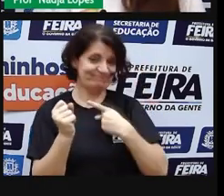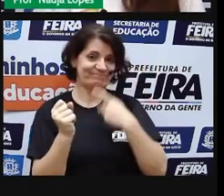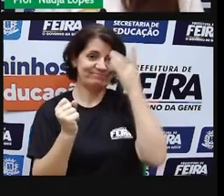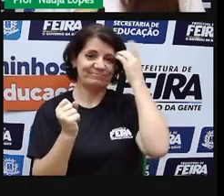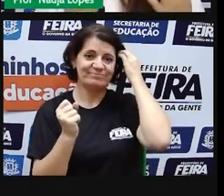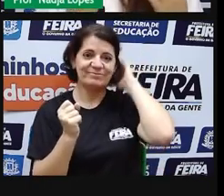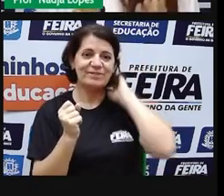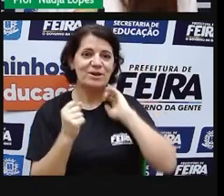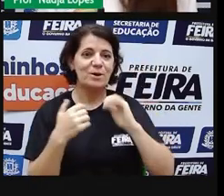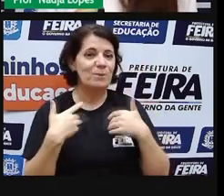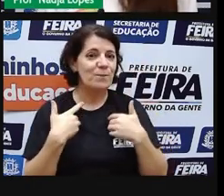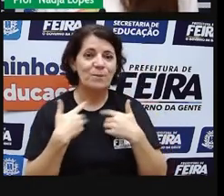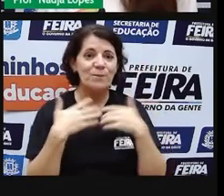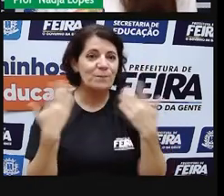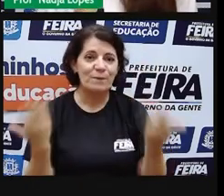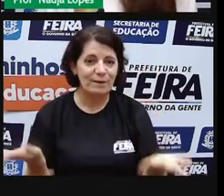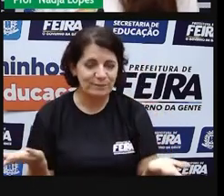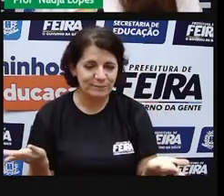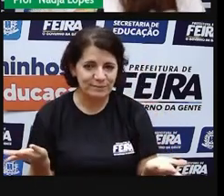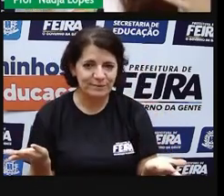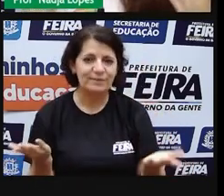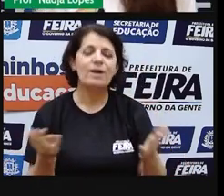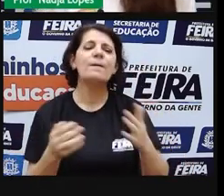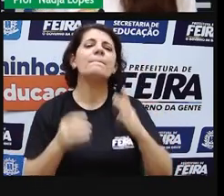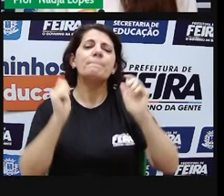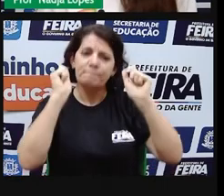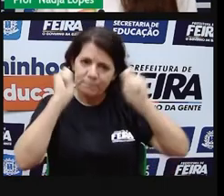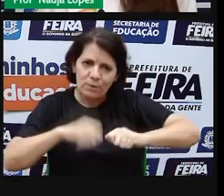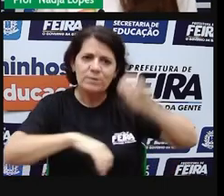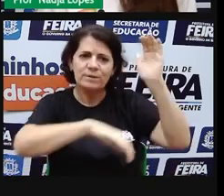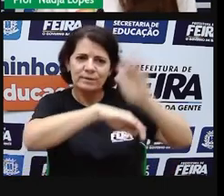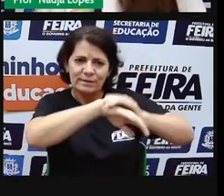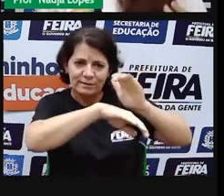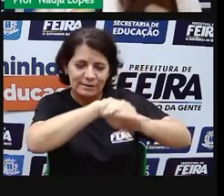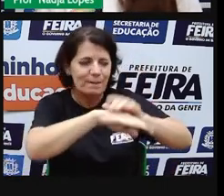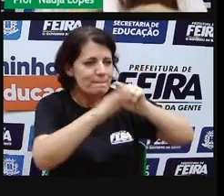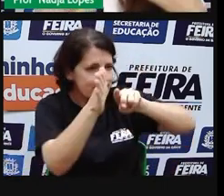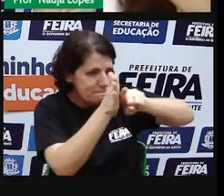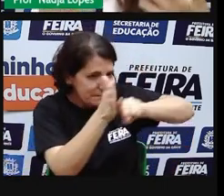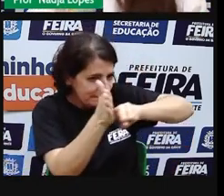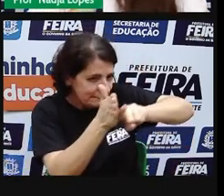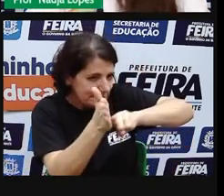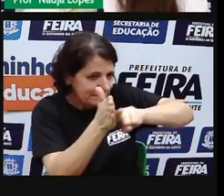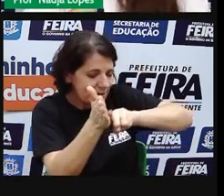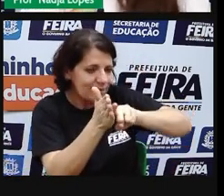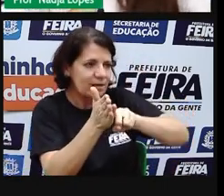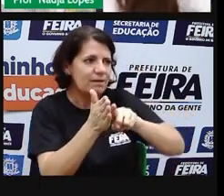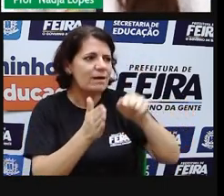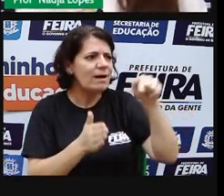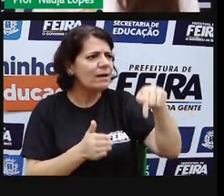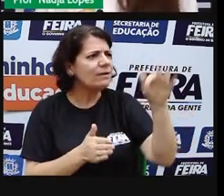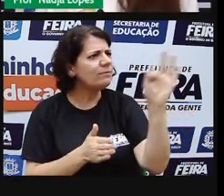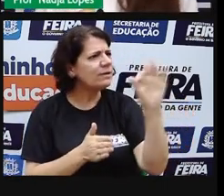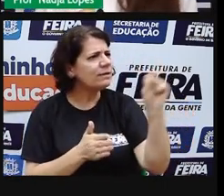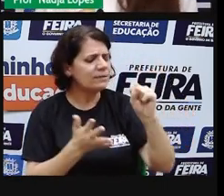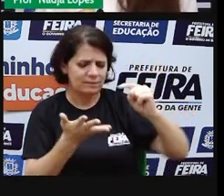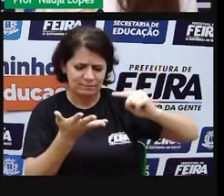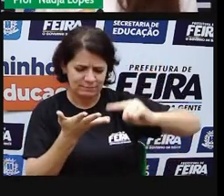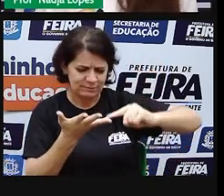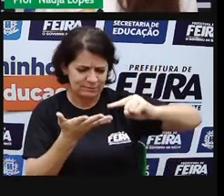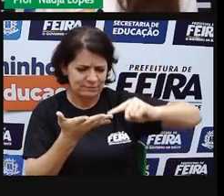econômicas. Pesquisem também quais são as indústrias da tua cidade, o que é que elas promovem, né, de